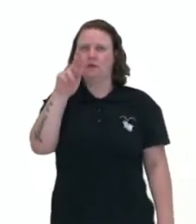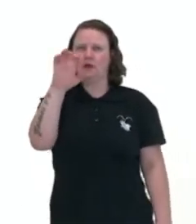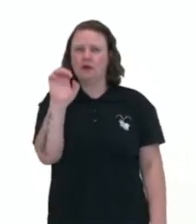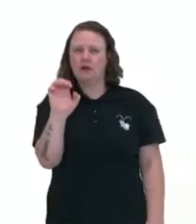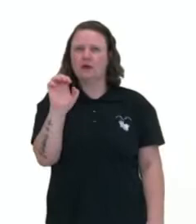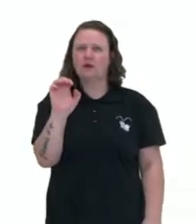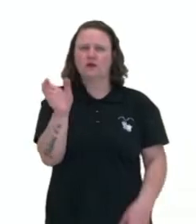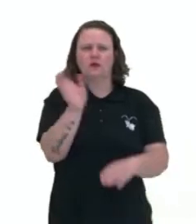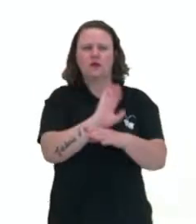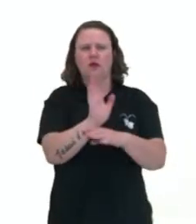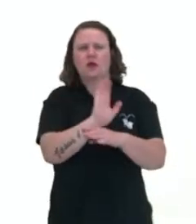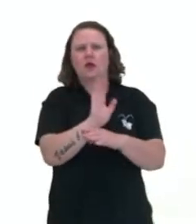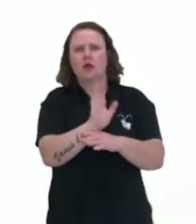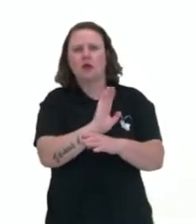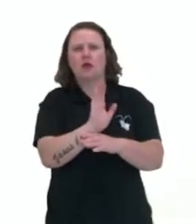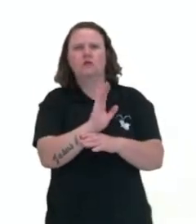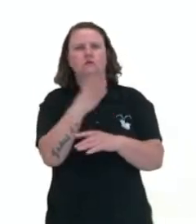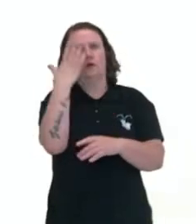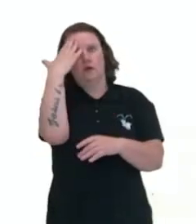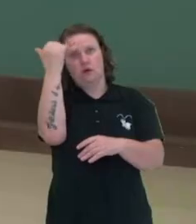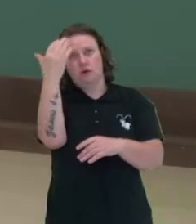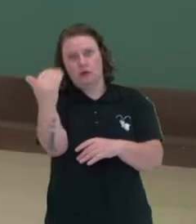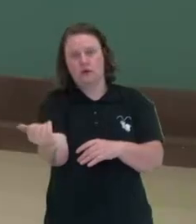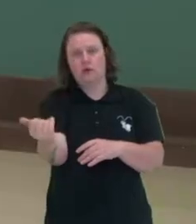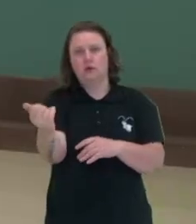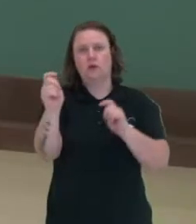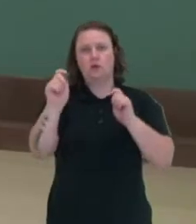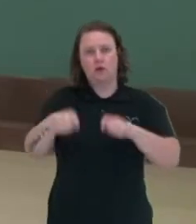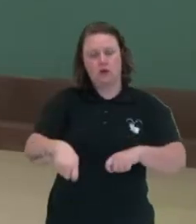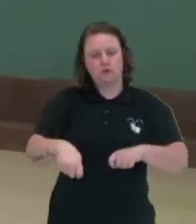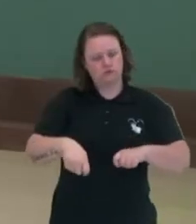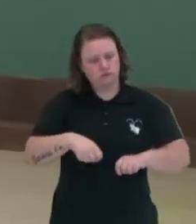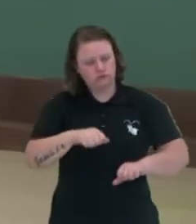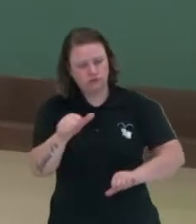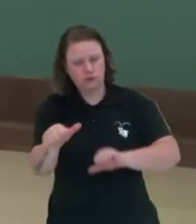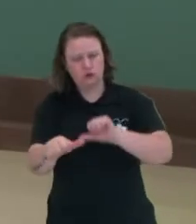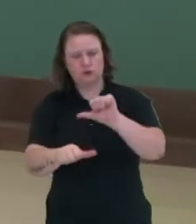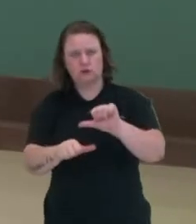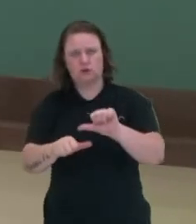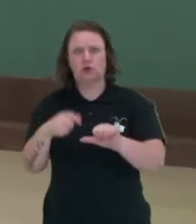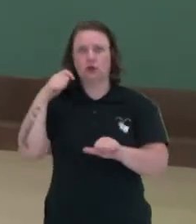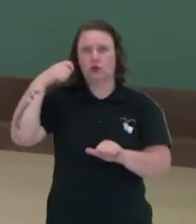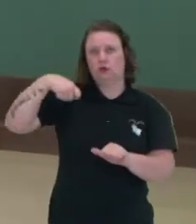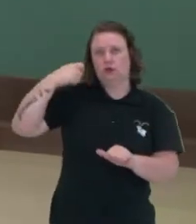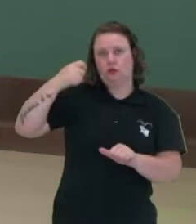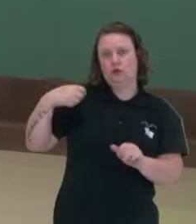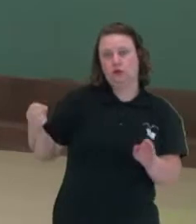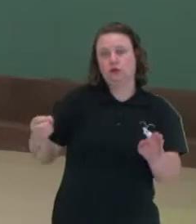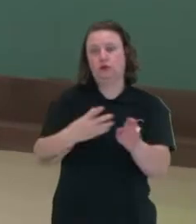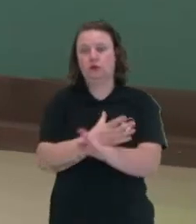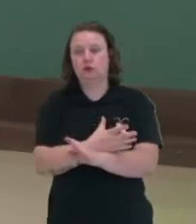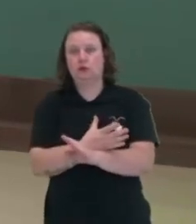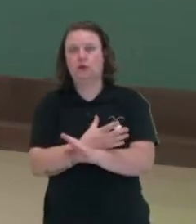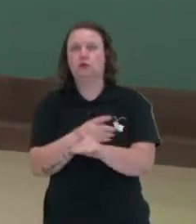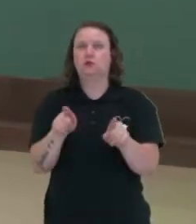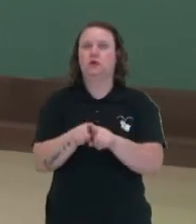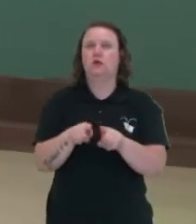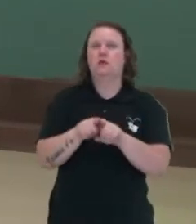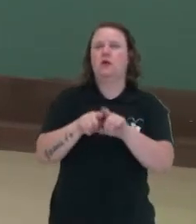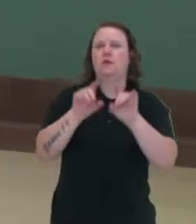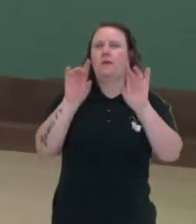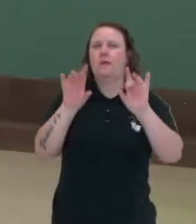ganha uma versão atualizada com novos atores, efeitos especiais e outras coisas.